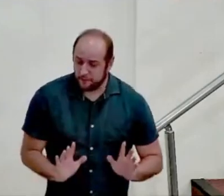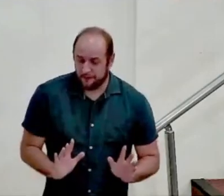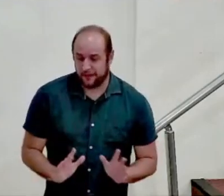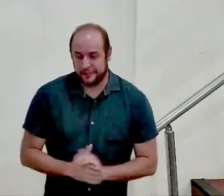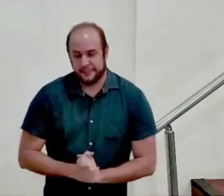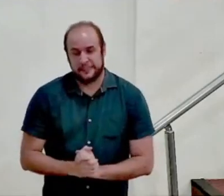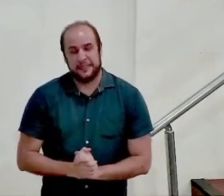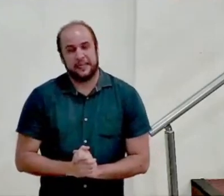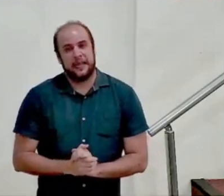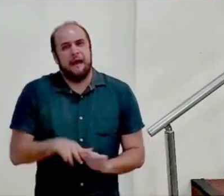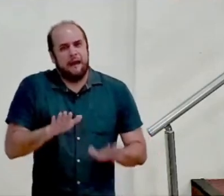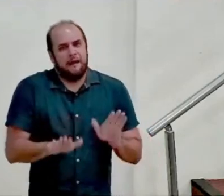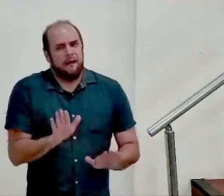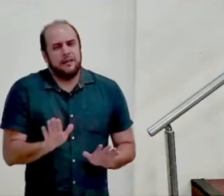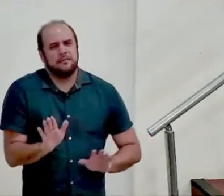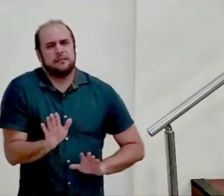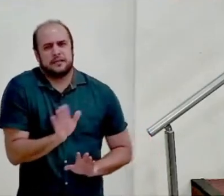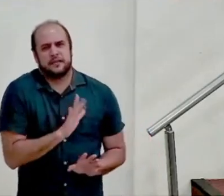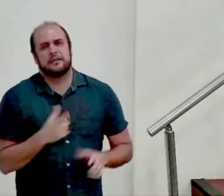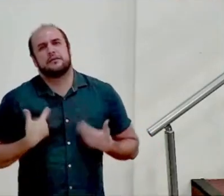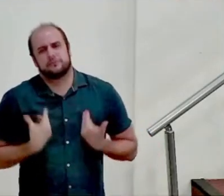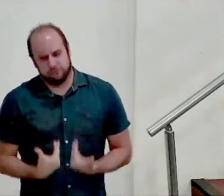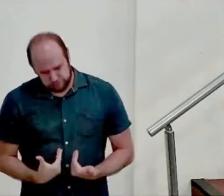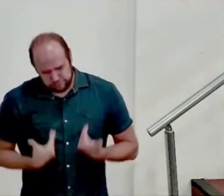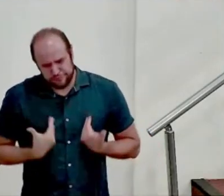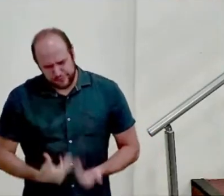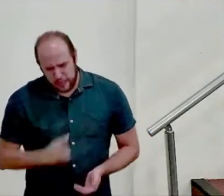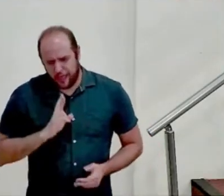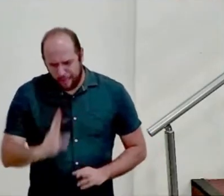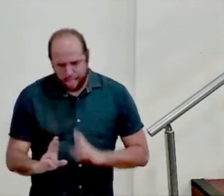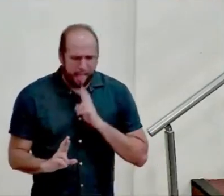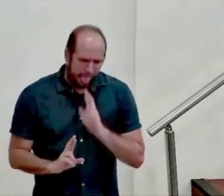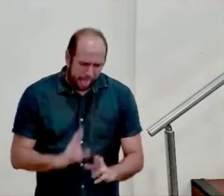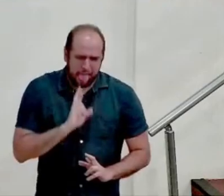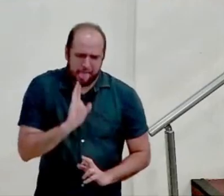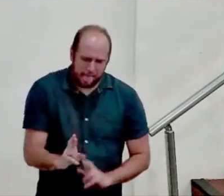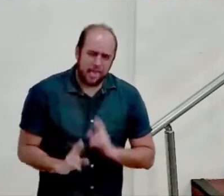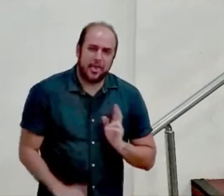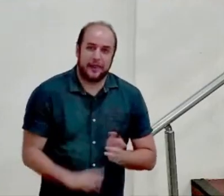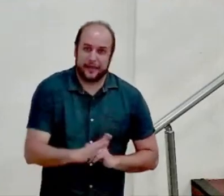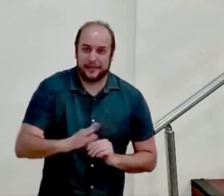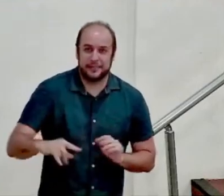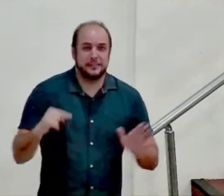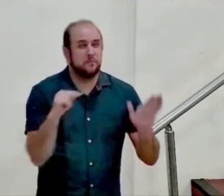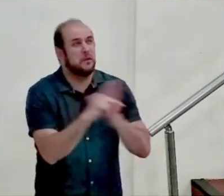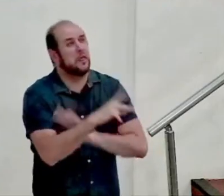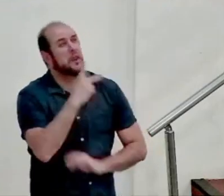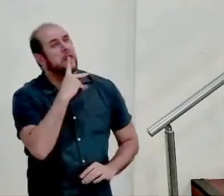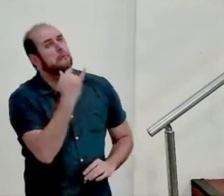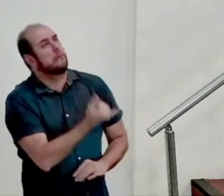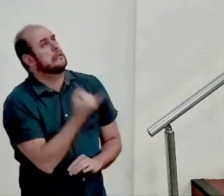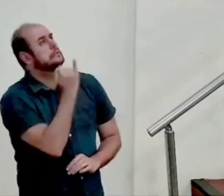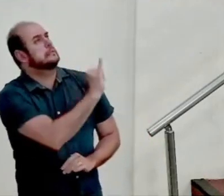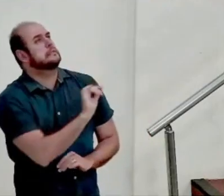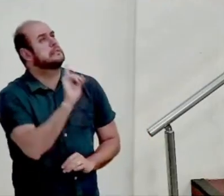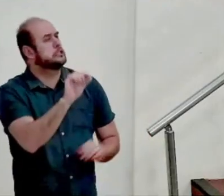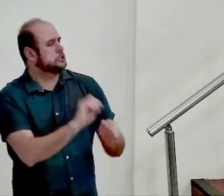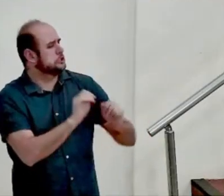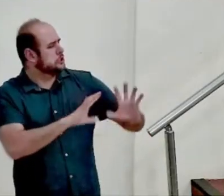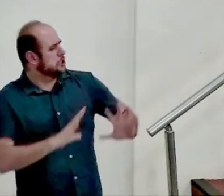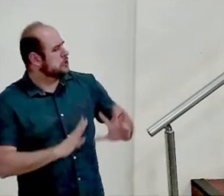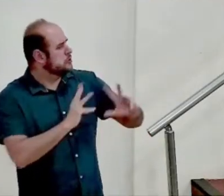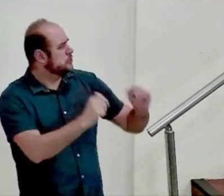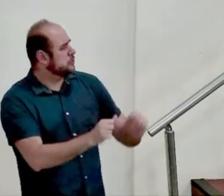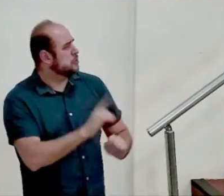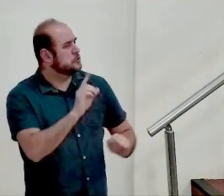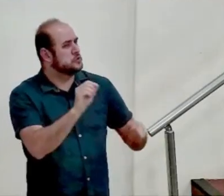Mas, às vezes, é exaustivo, de fato. E aí, o menino chega lá e diz assim, papai, se Deus criou todas as coisas,